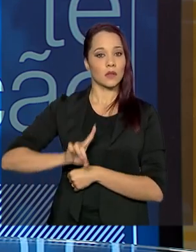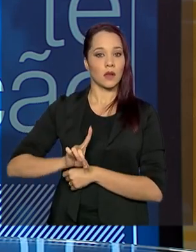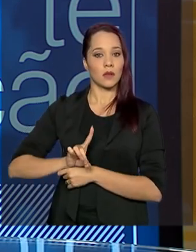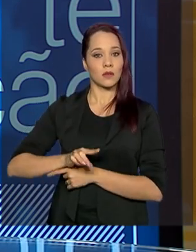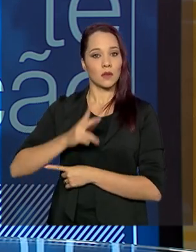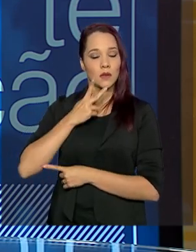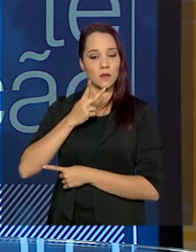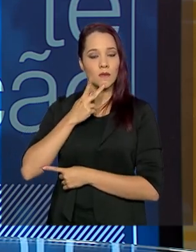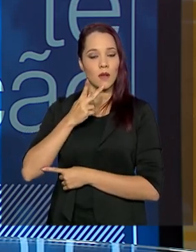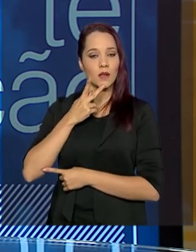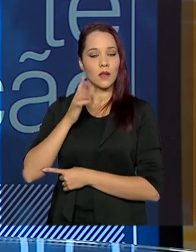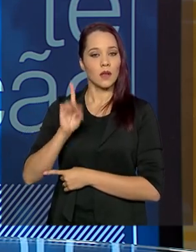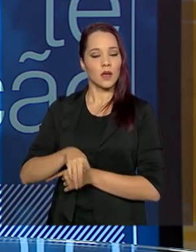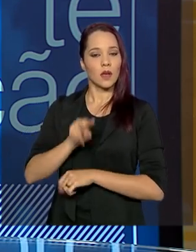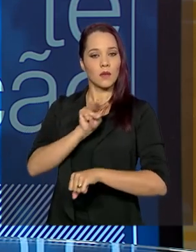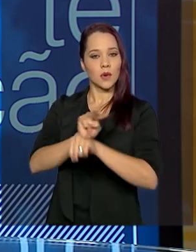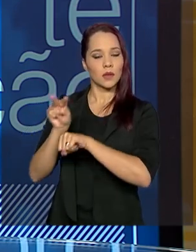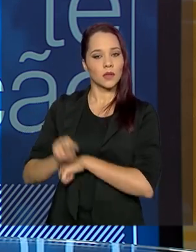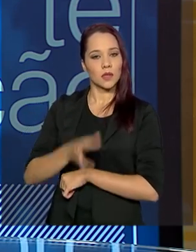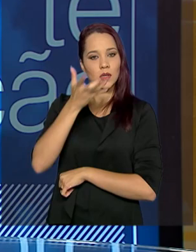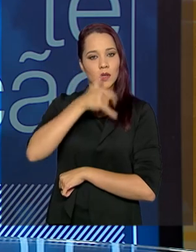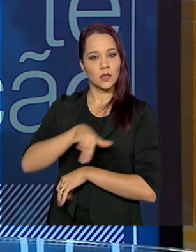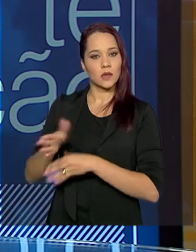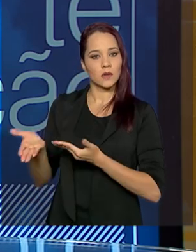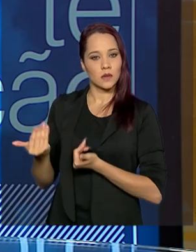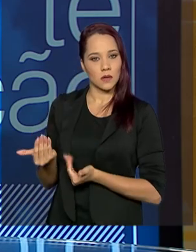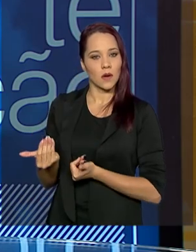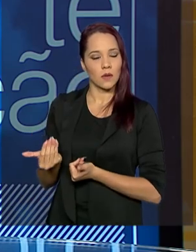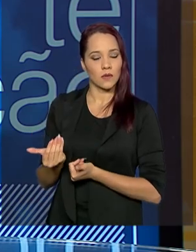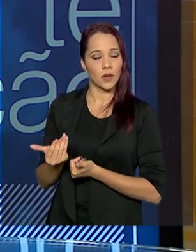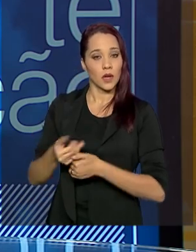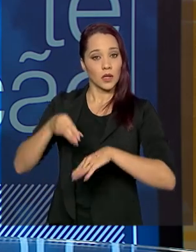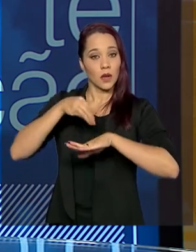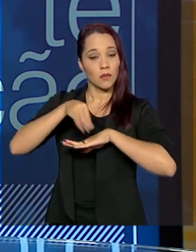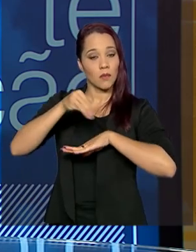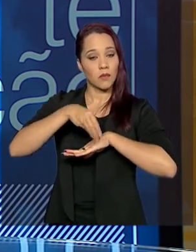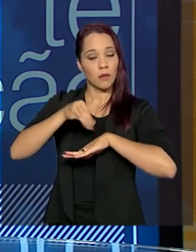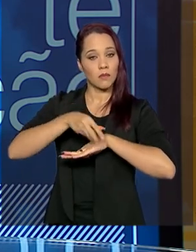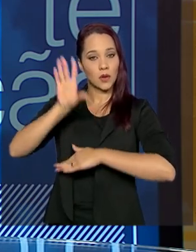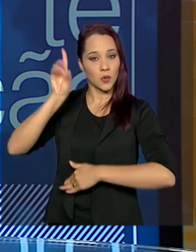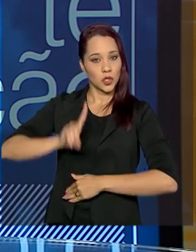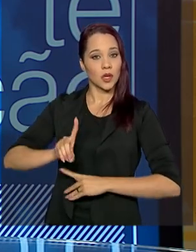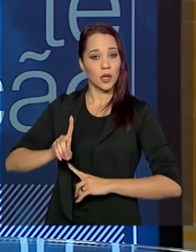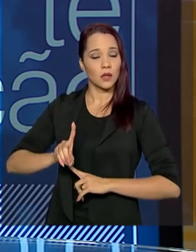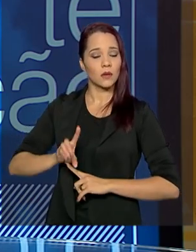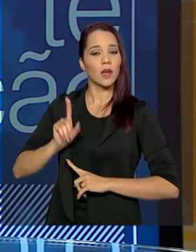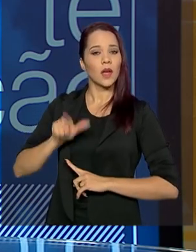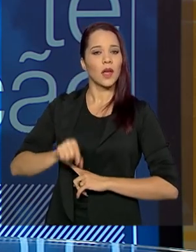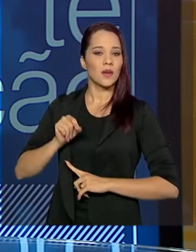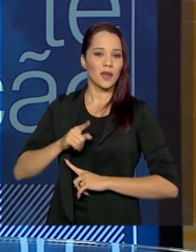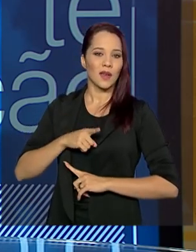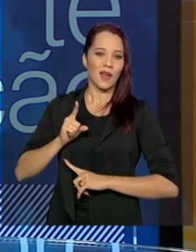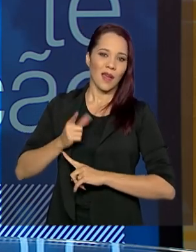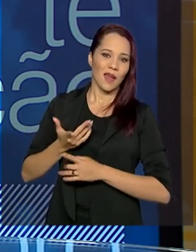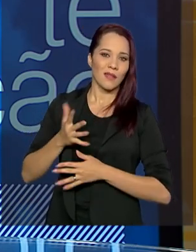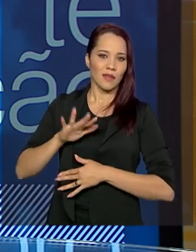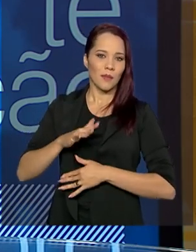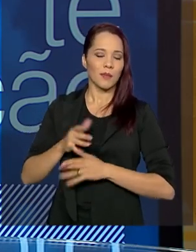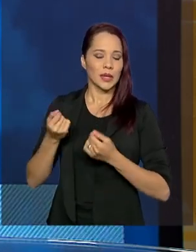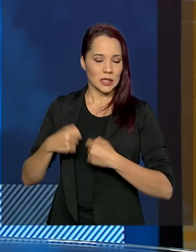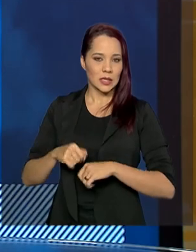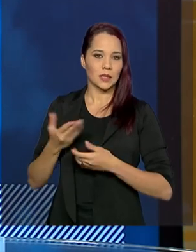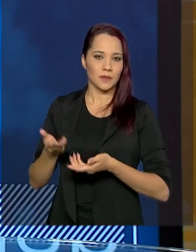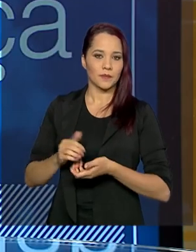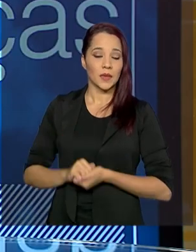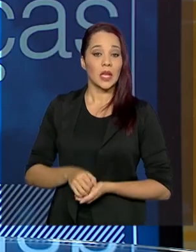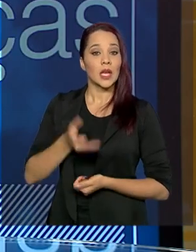né? Que a gente fala na proteção da criança e do adolescente, na promoção do seu direito, ele é capilarizado. E tem que ser assim.